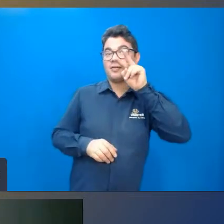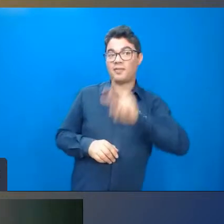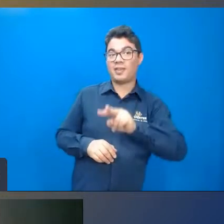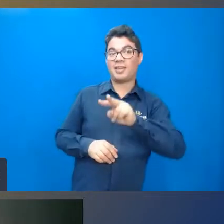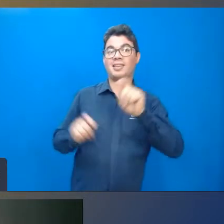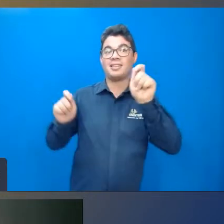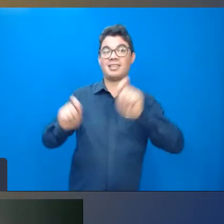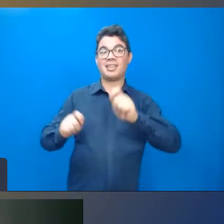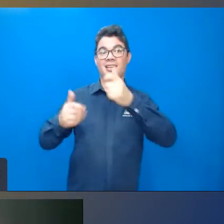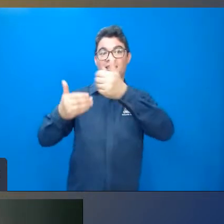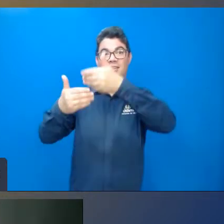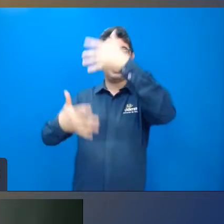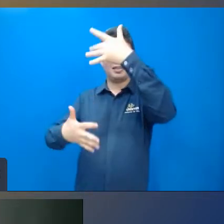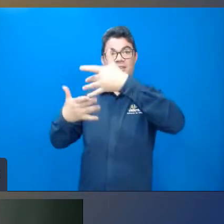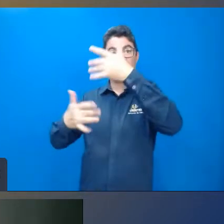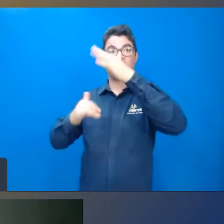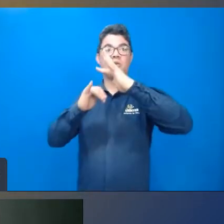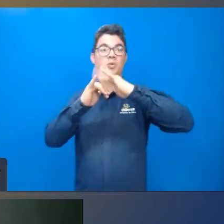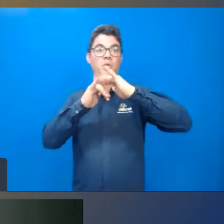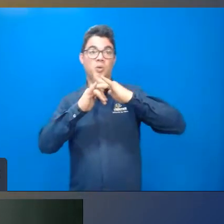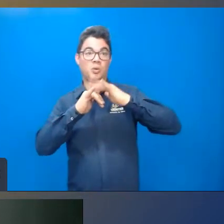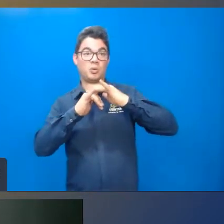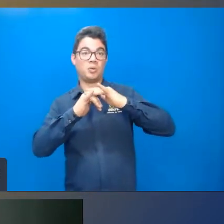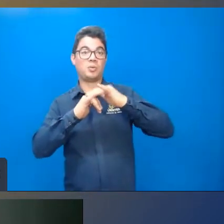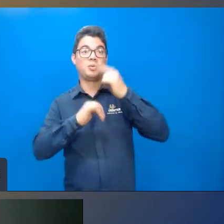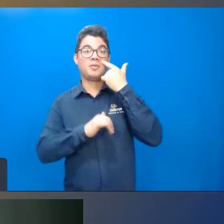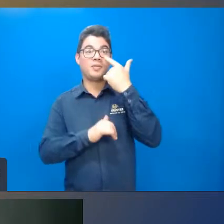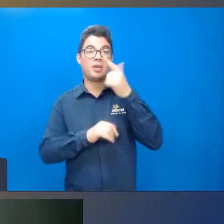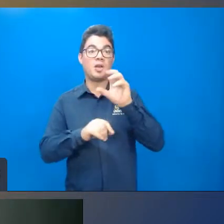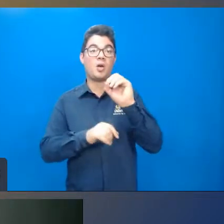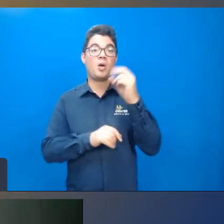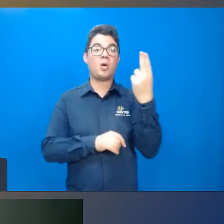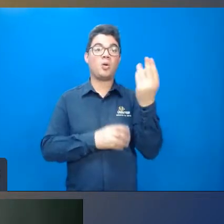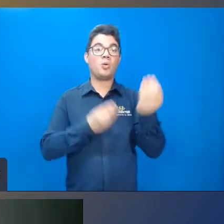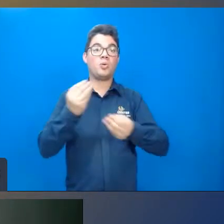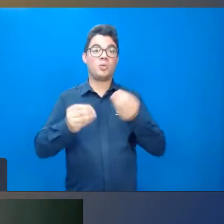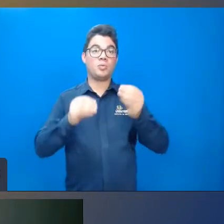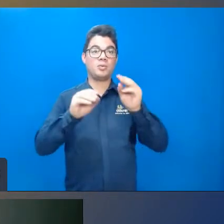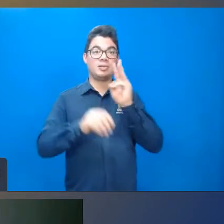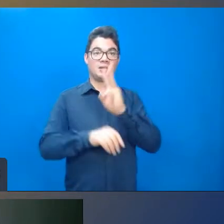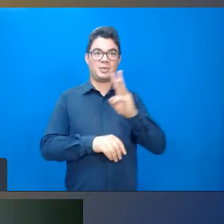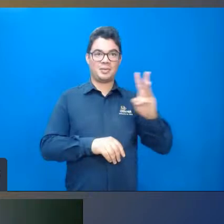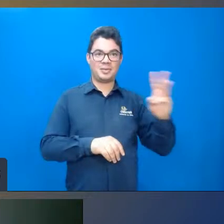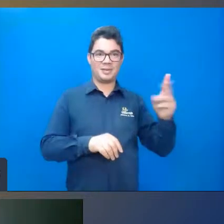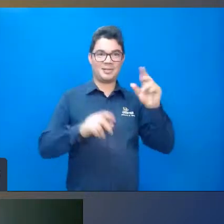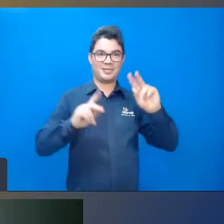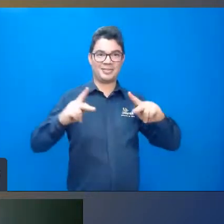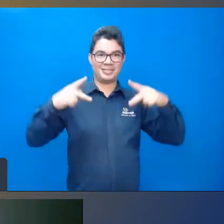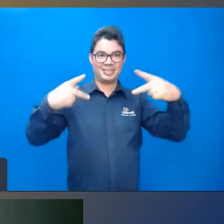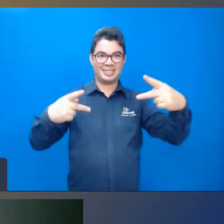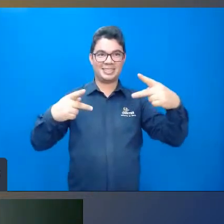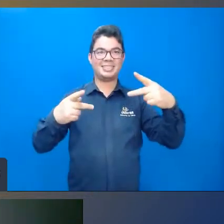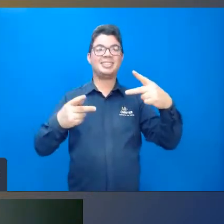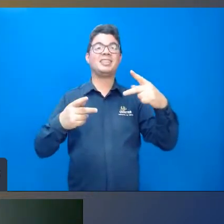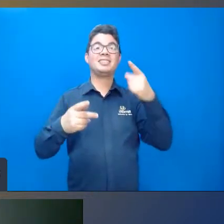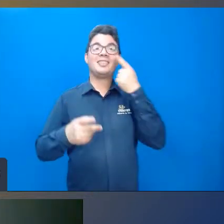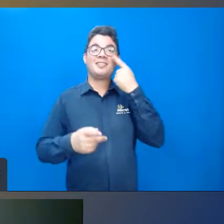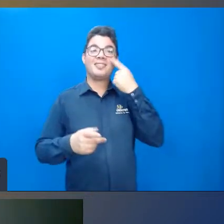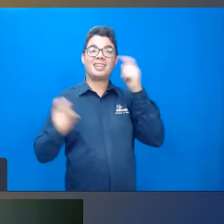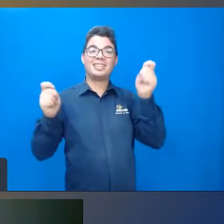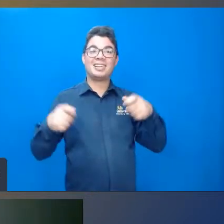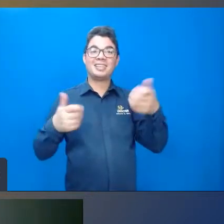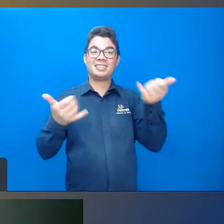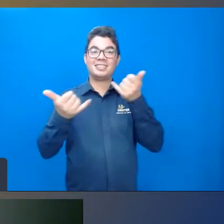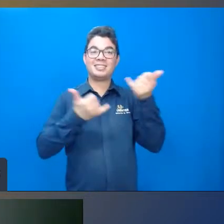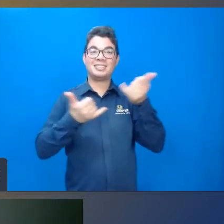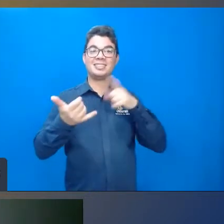YouTube, ou então no site aqui do StreamYard, tá? Você vai dar uma olhada que